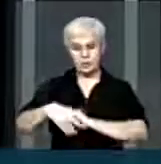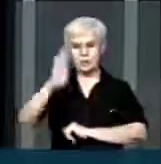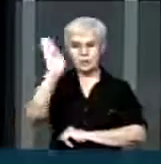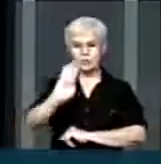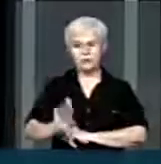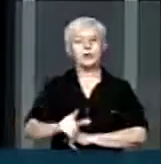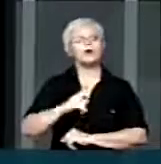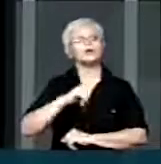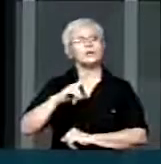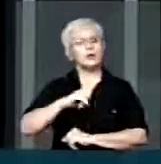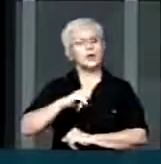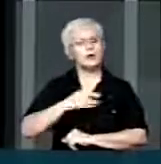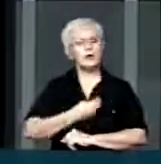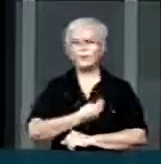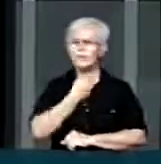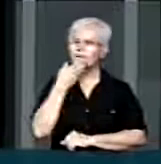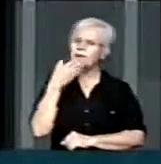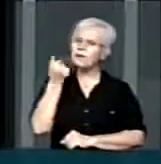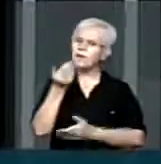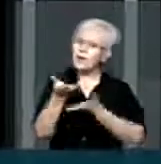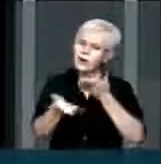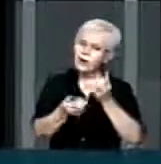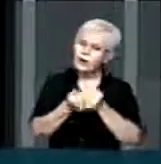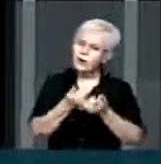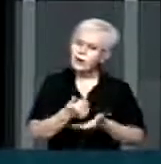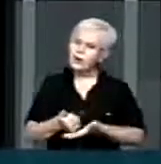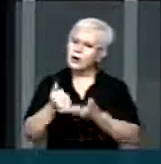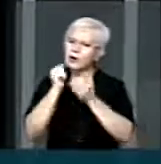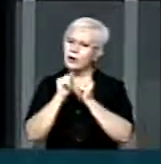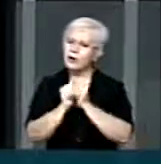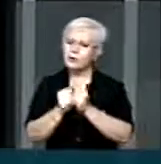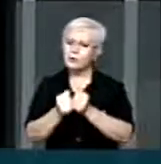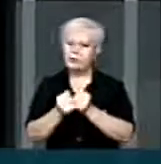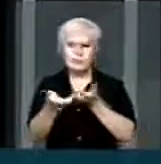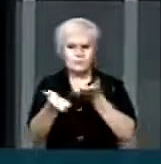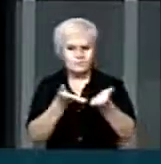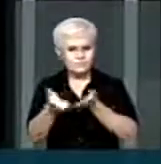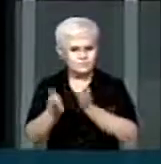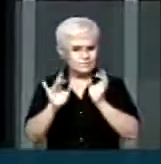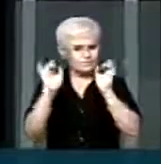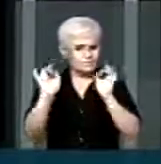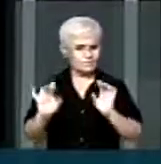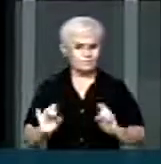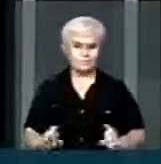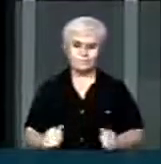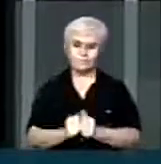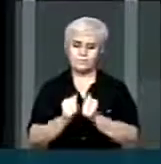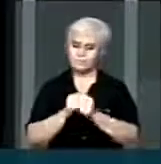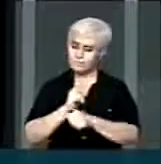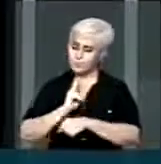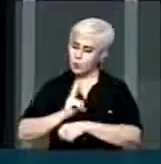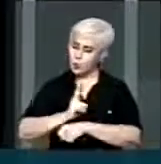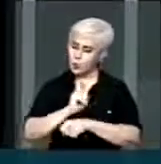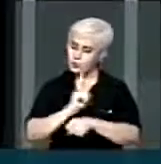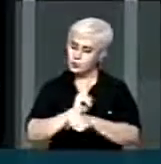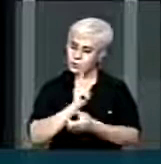tenham reconhecidamente o seu tratamento, a sua manutenção